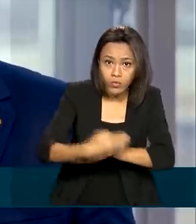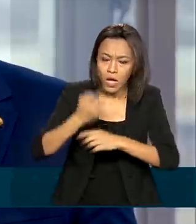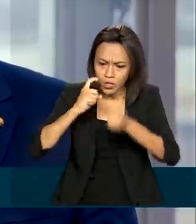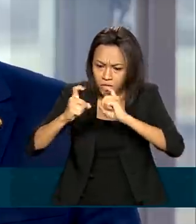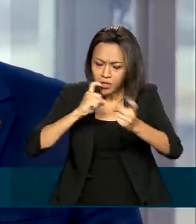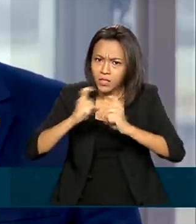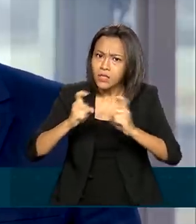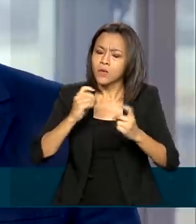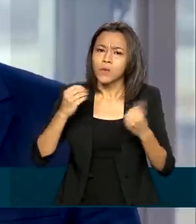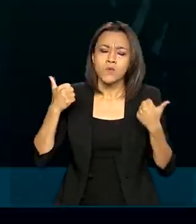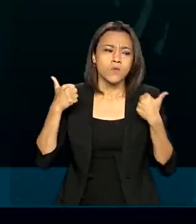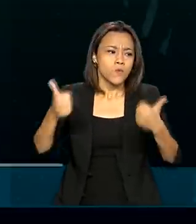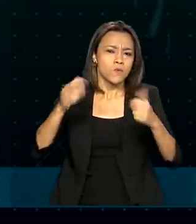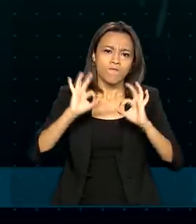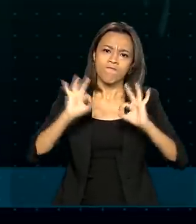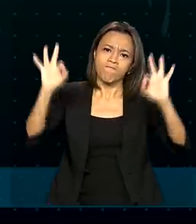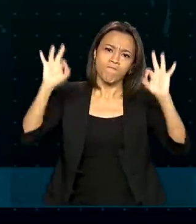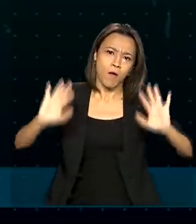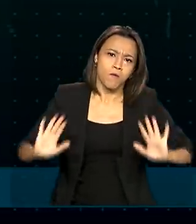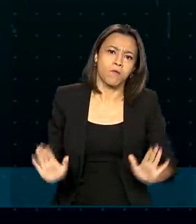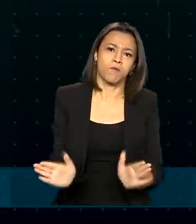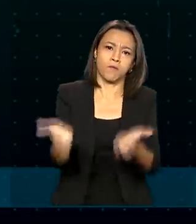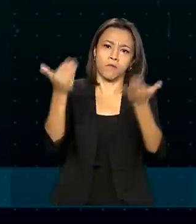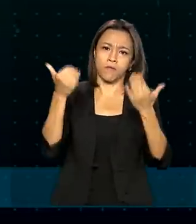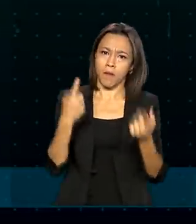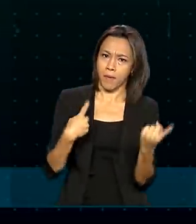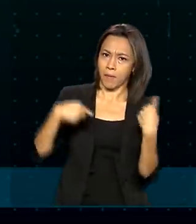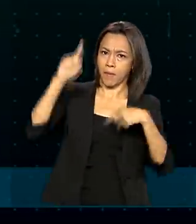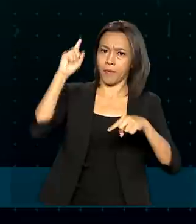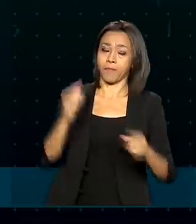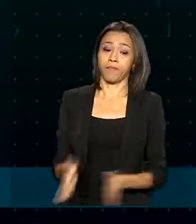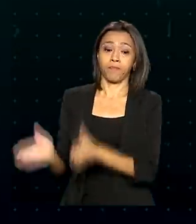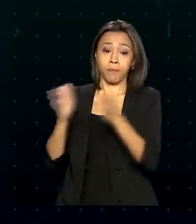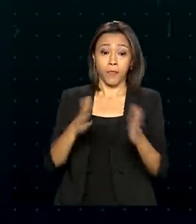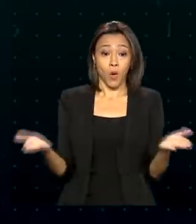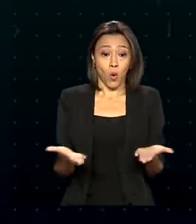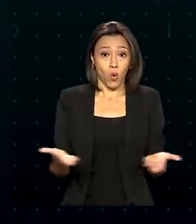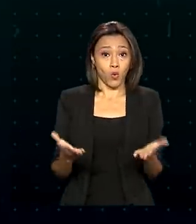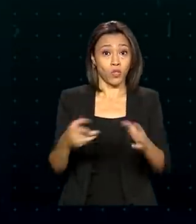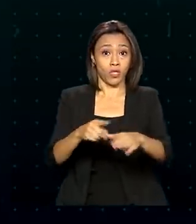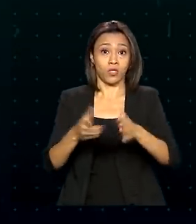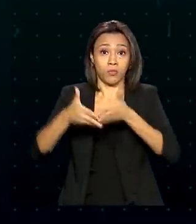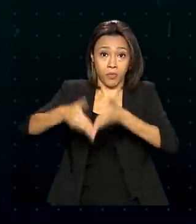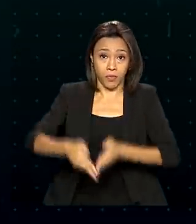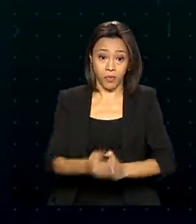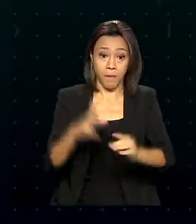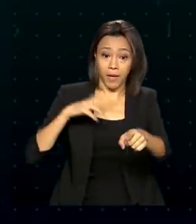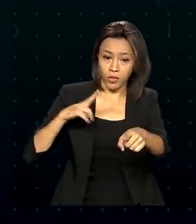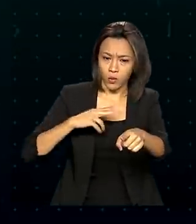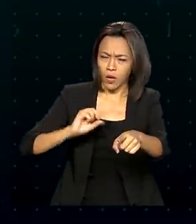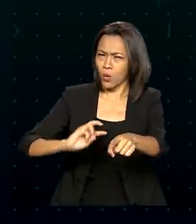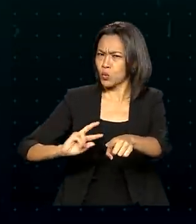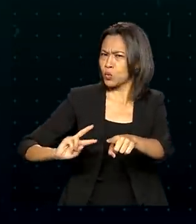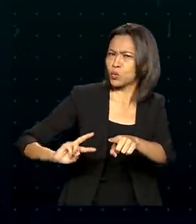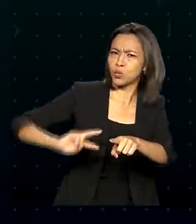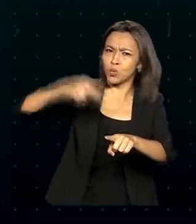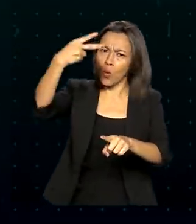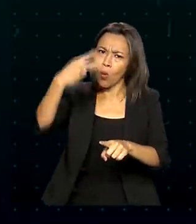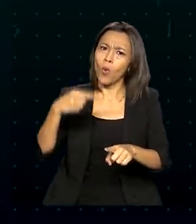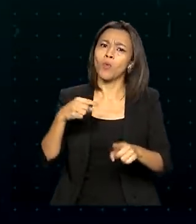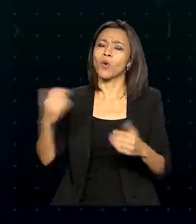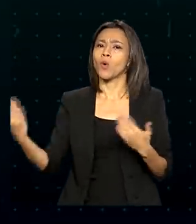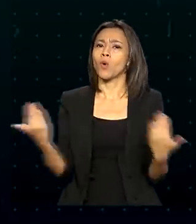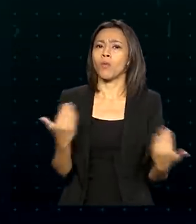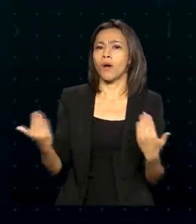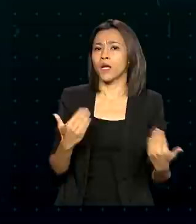foi fundamental para impulsionar o resultado. Hoje, os portos particulares movimentam quase o dobro de carga em relação aos terminais